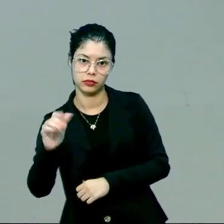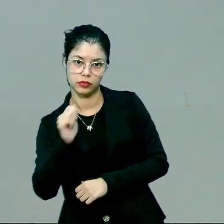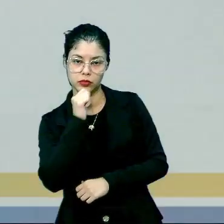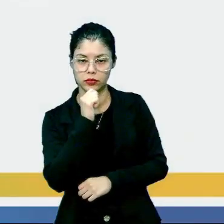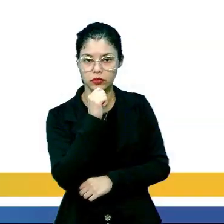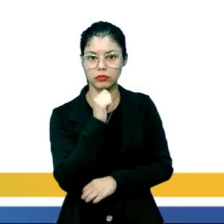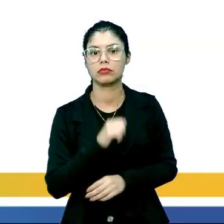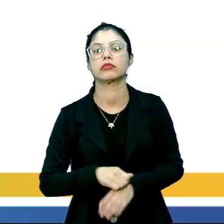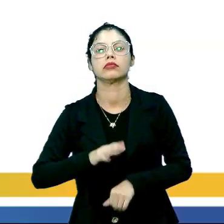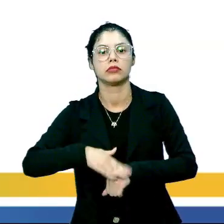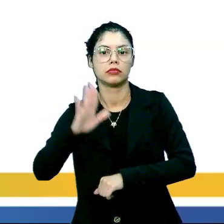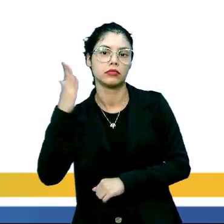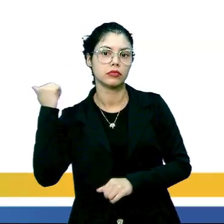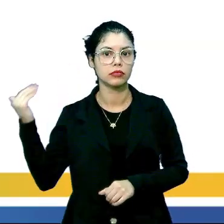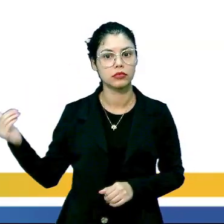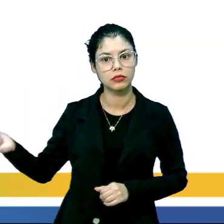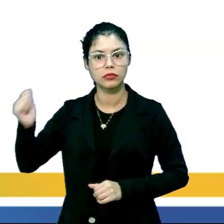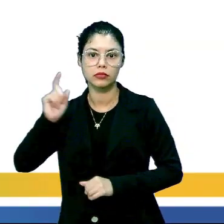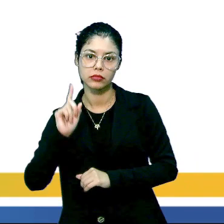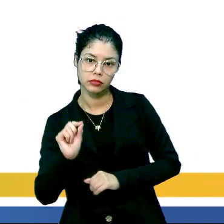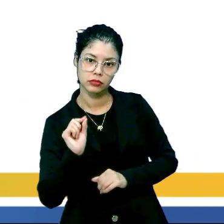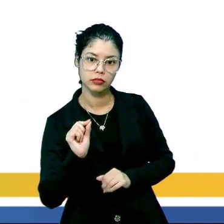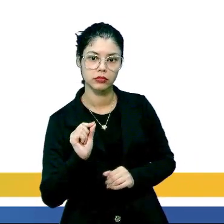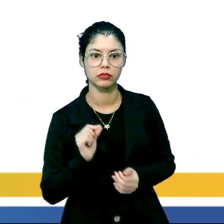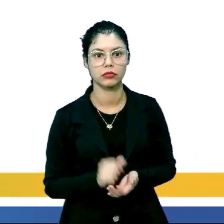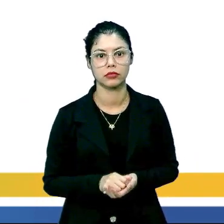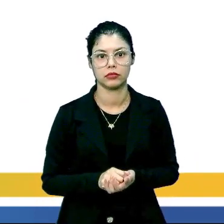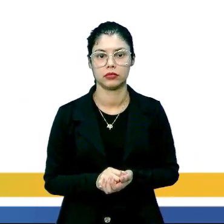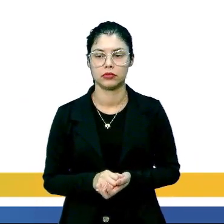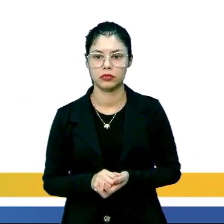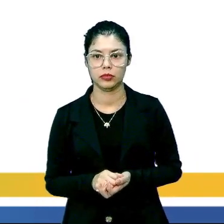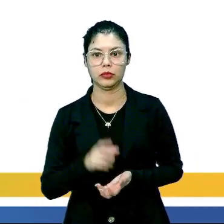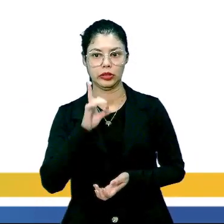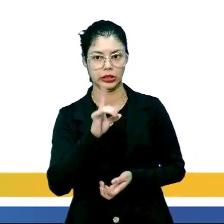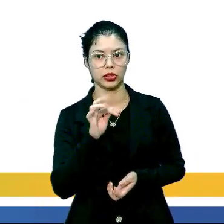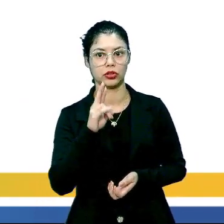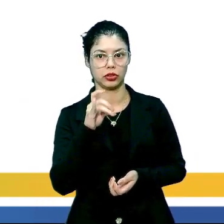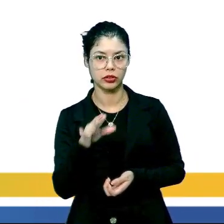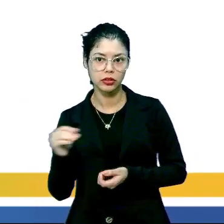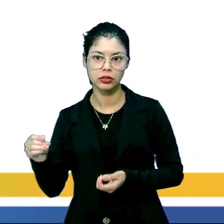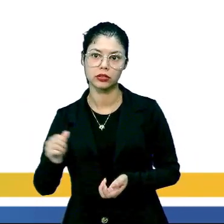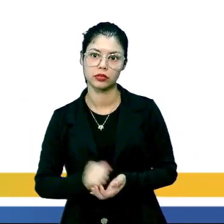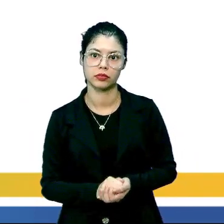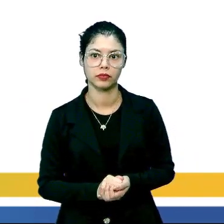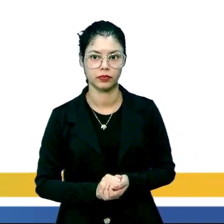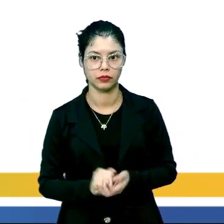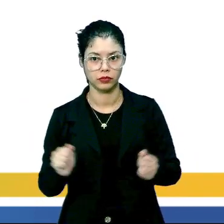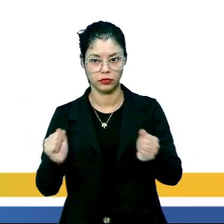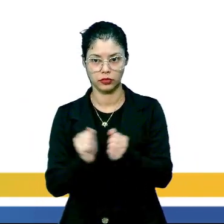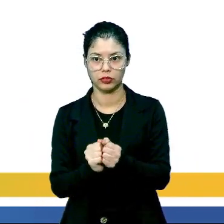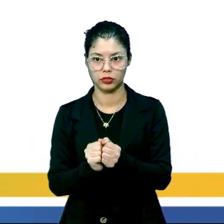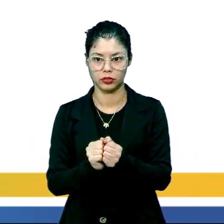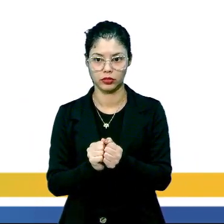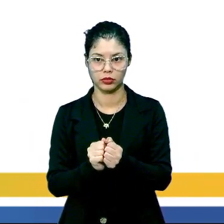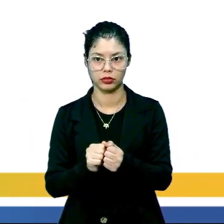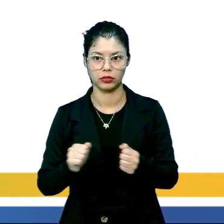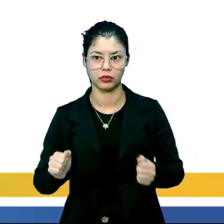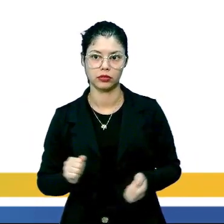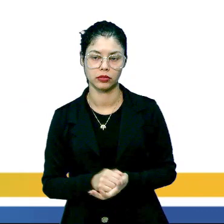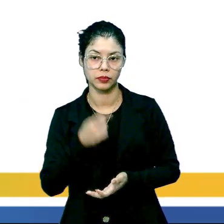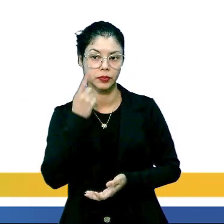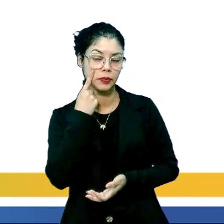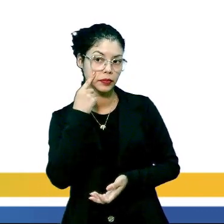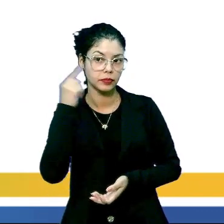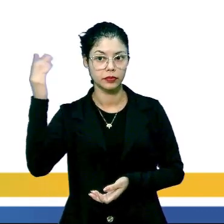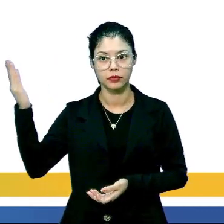A fusão nuclear mais famosa que a gente tem são entre os átomos de hidrogênio que acabam tendo características do átomo de hélio. Então,